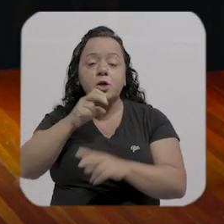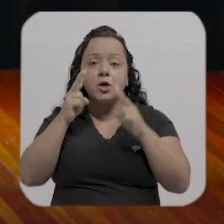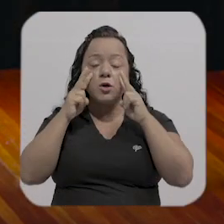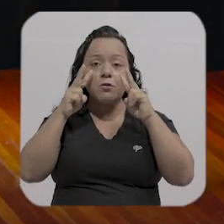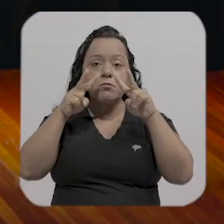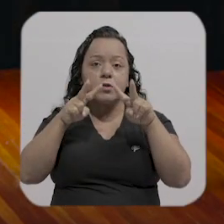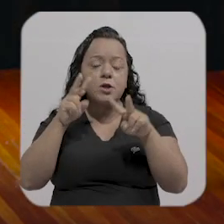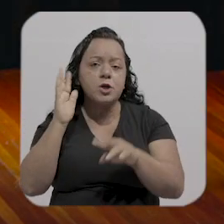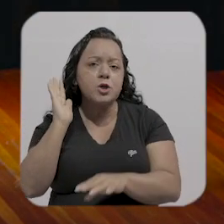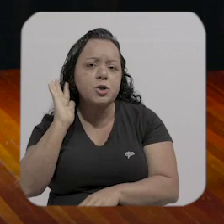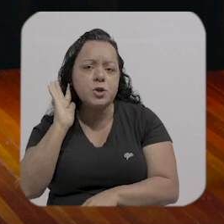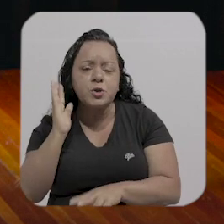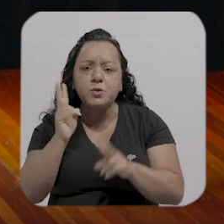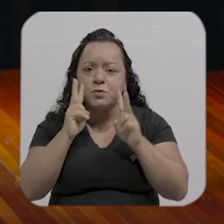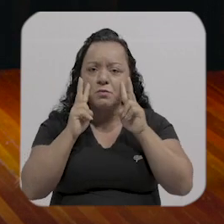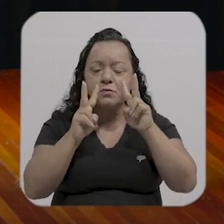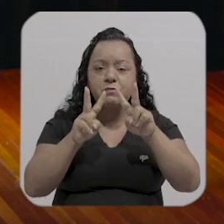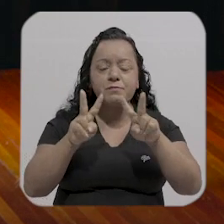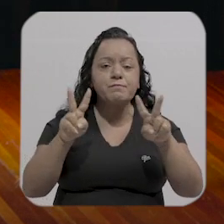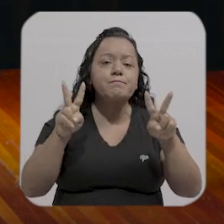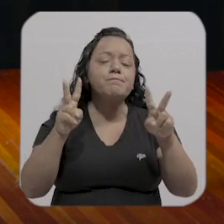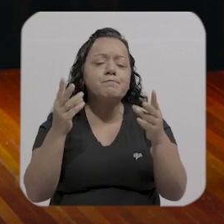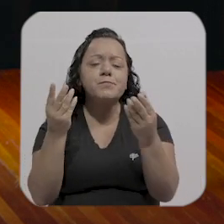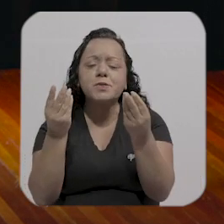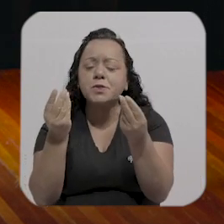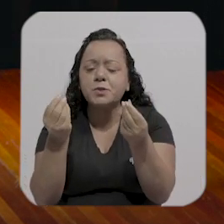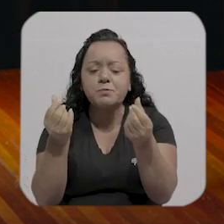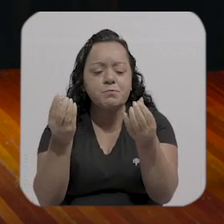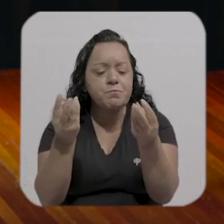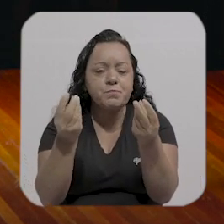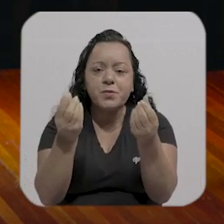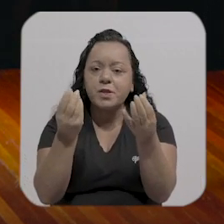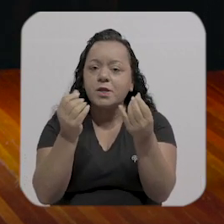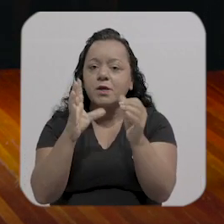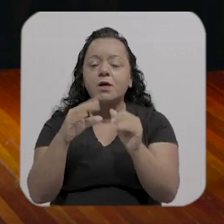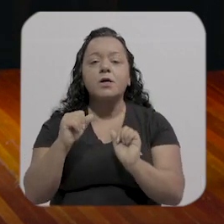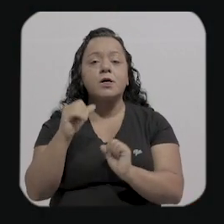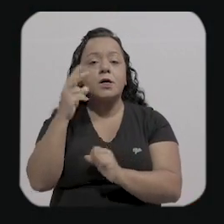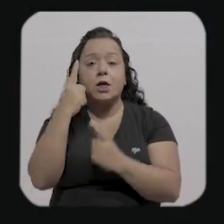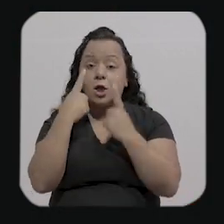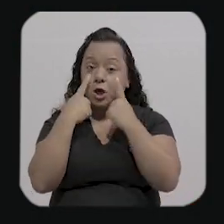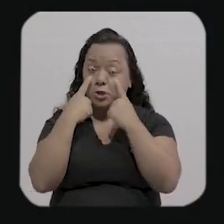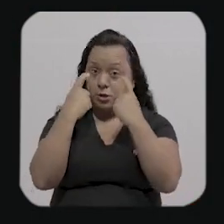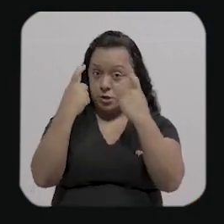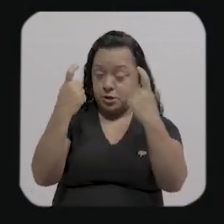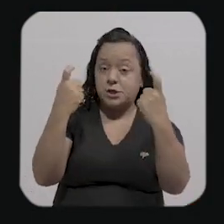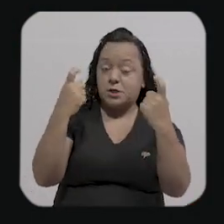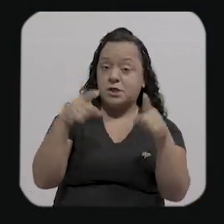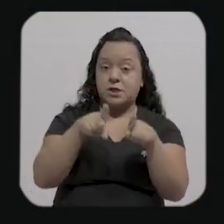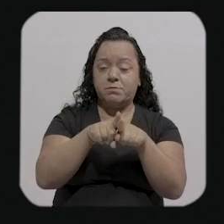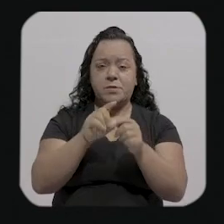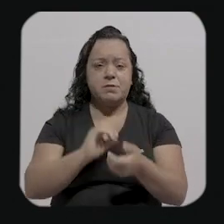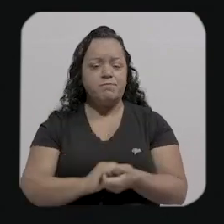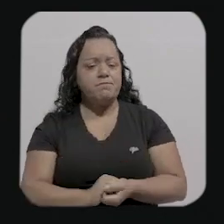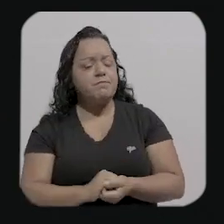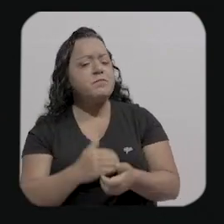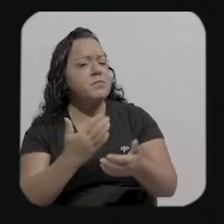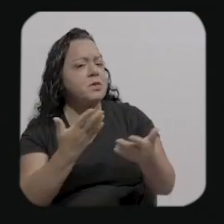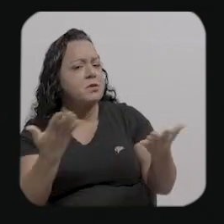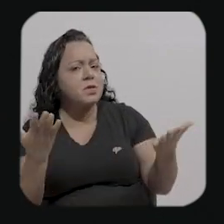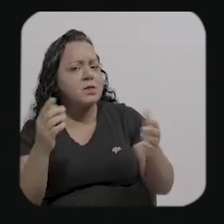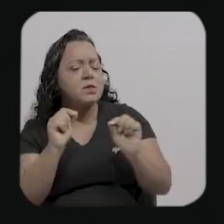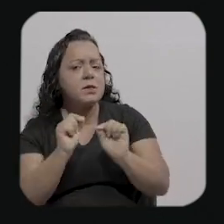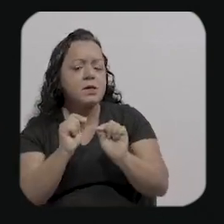e a escuta apurada, né? E a curiosidade também, né? Então, essa tua poesia,